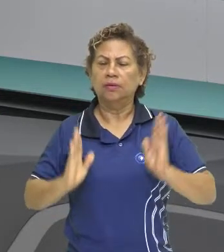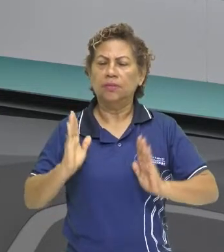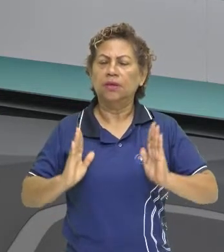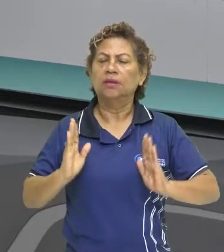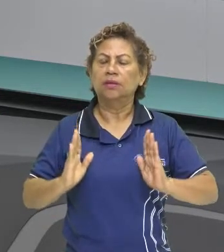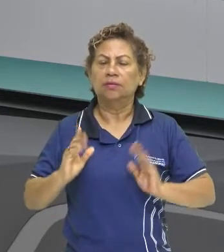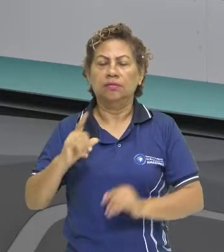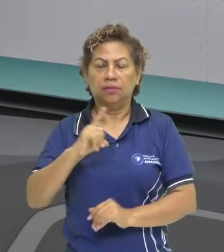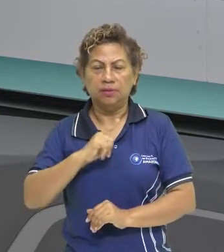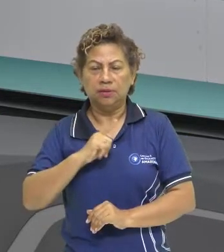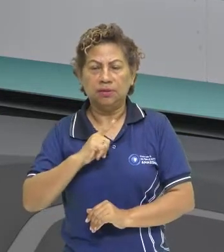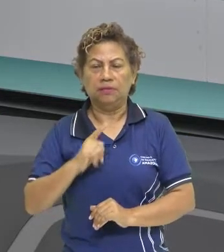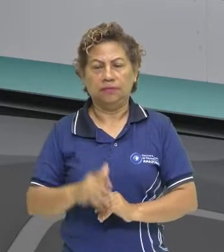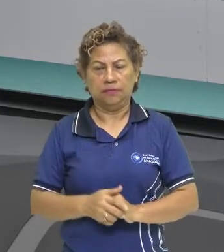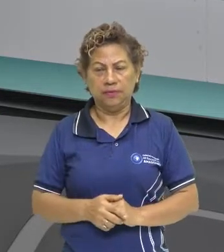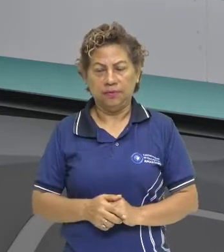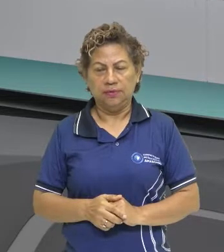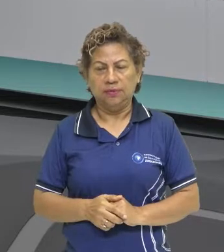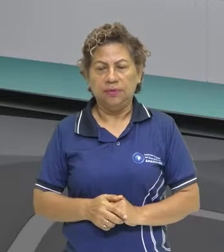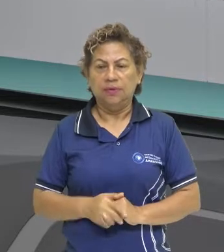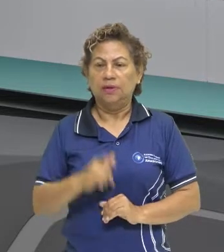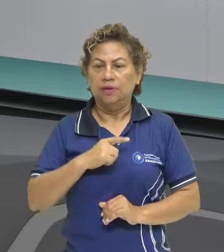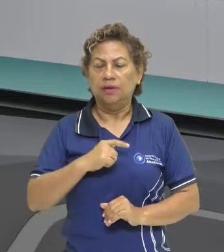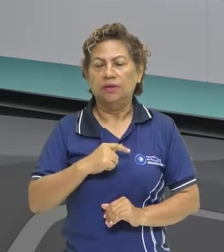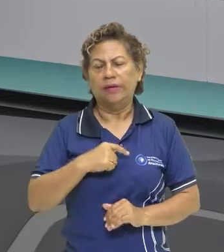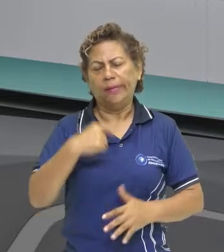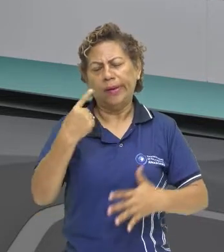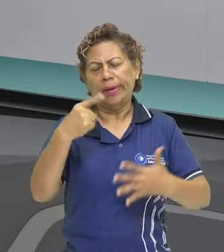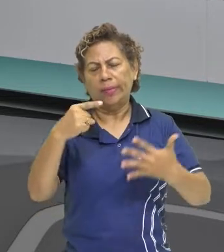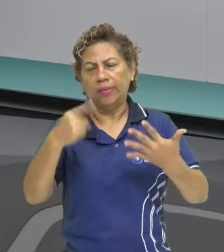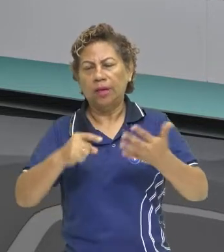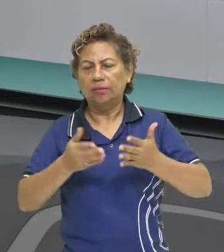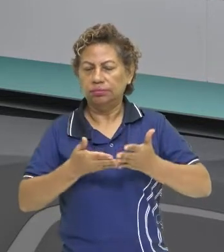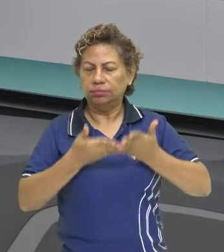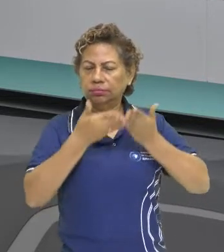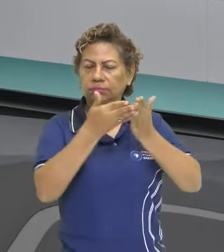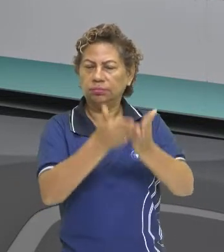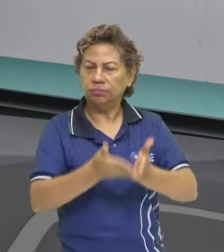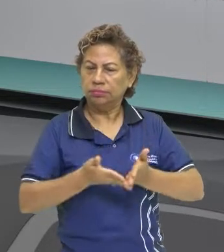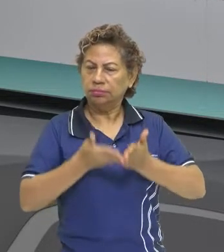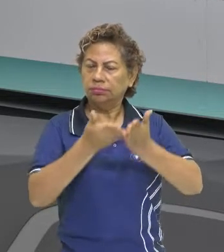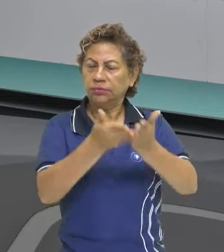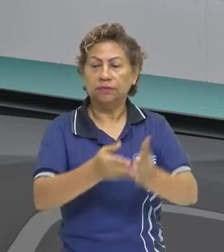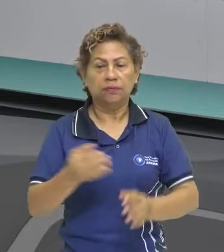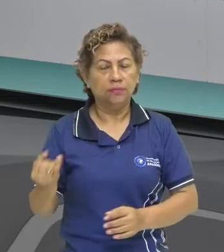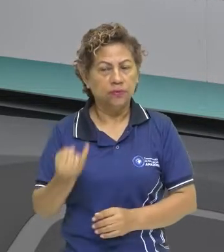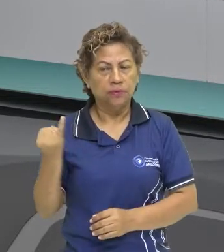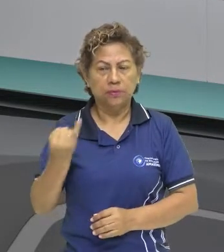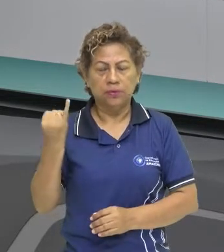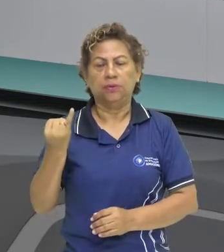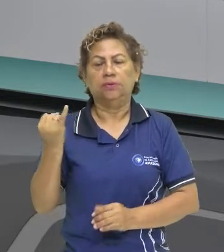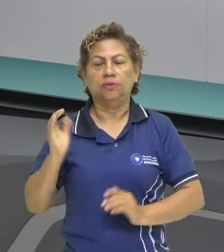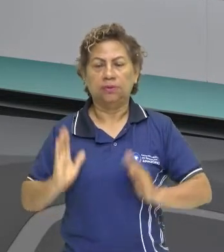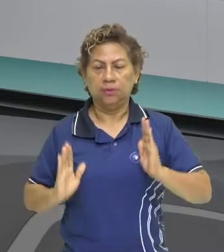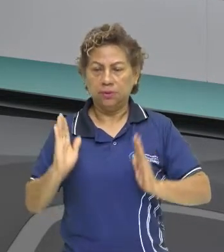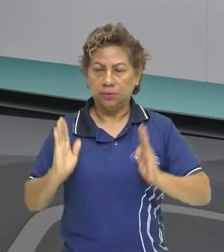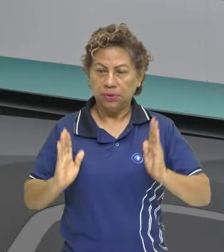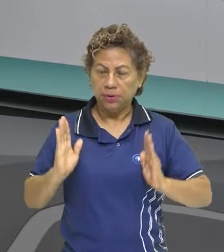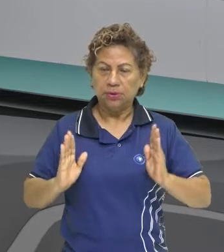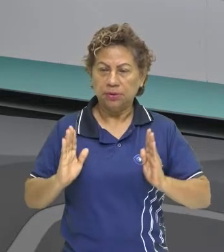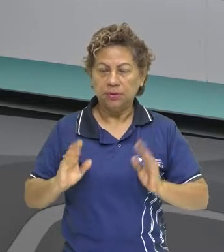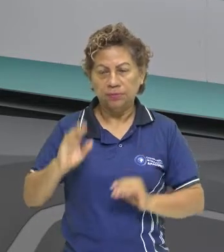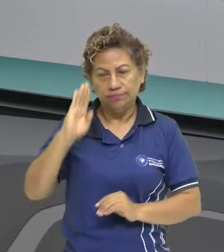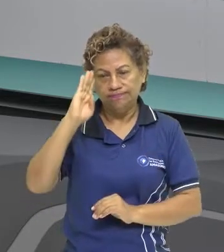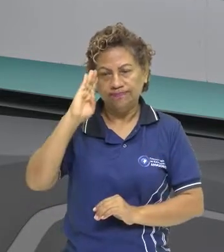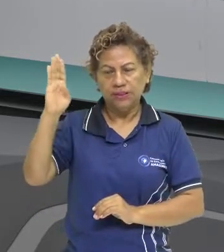época, então, das grandes navegações, dos empreendimentos que foram empreendidas por estes